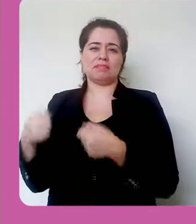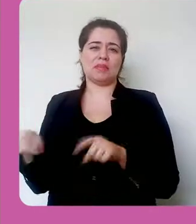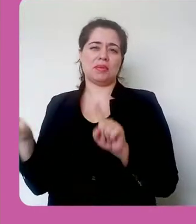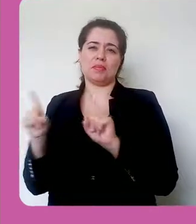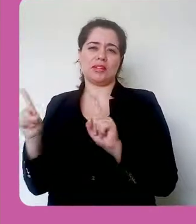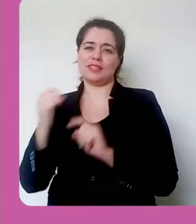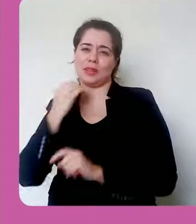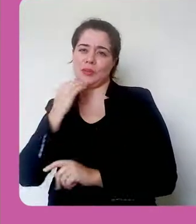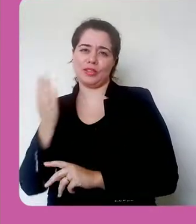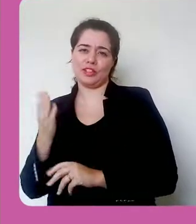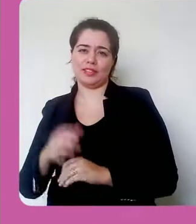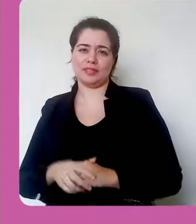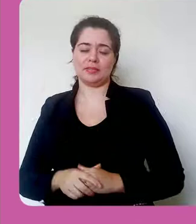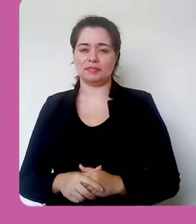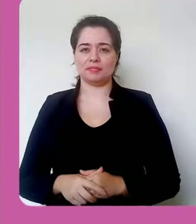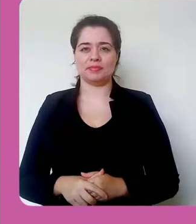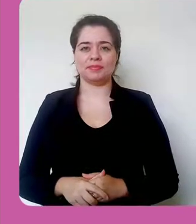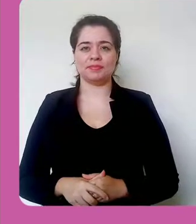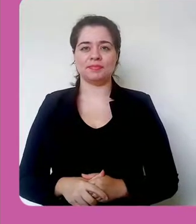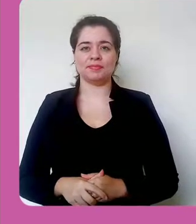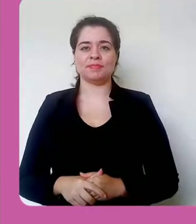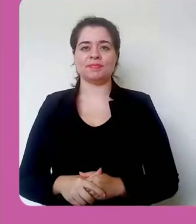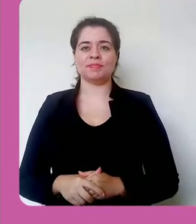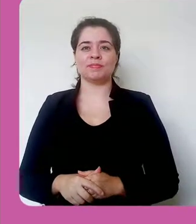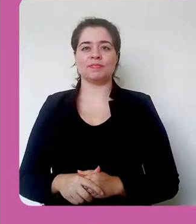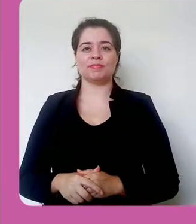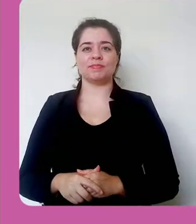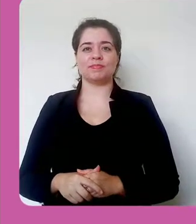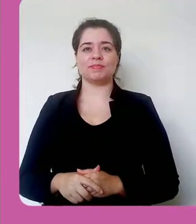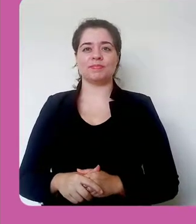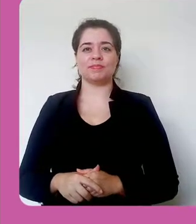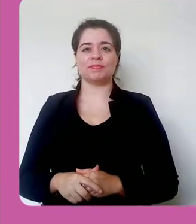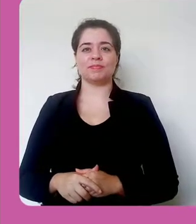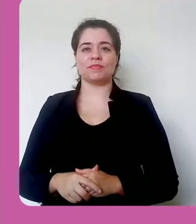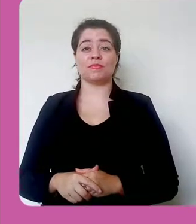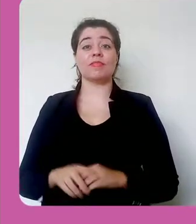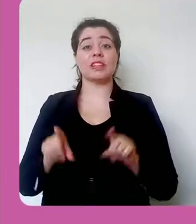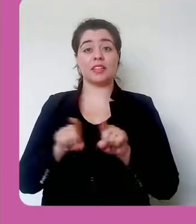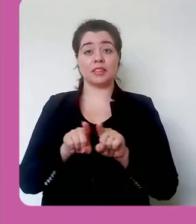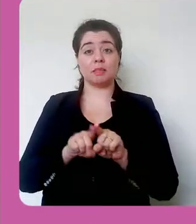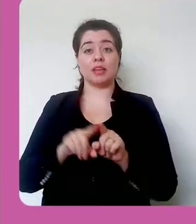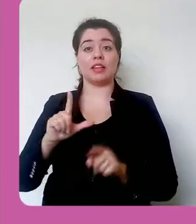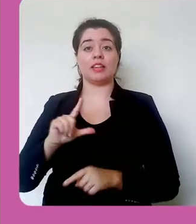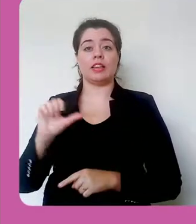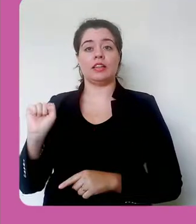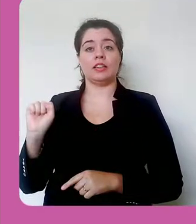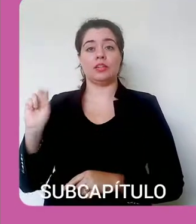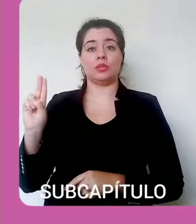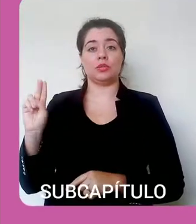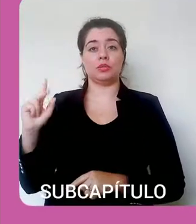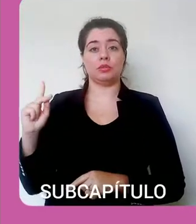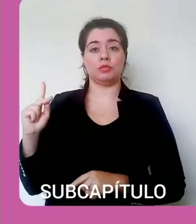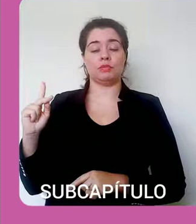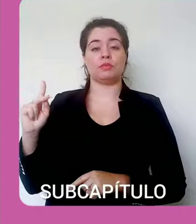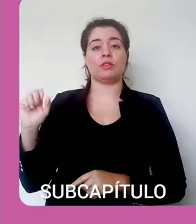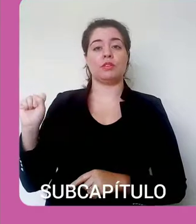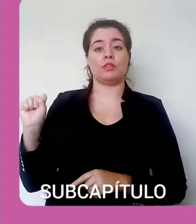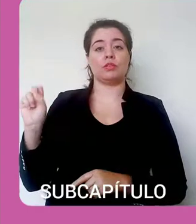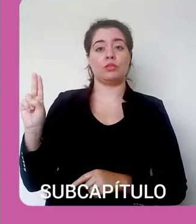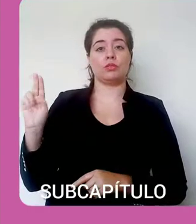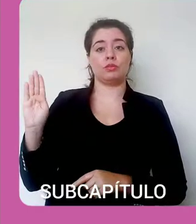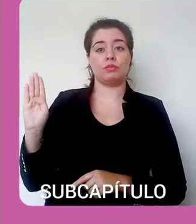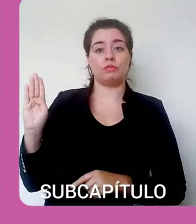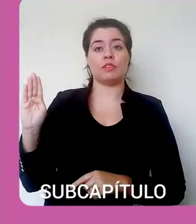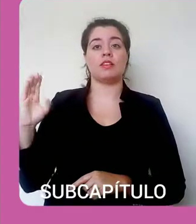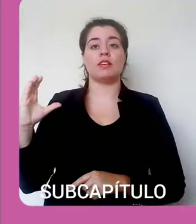Vou botar... Ah, ó. Coloquei um subcapítulo. Então, ao invés de eu tirar esse subcapítulo, pra gente ver como é que fica o